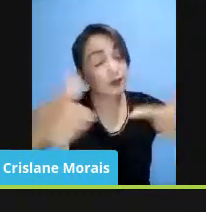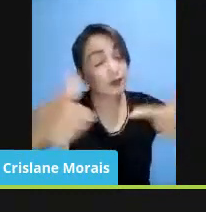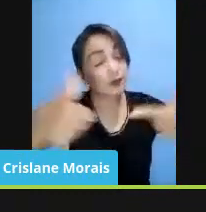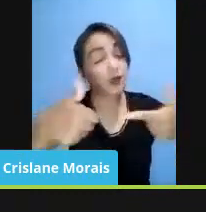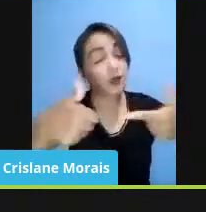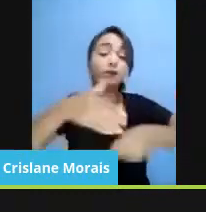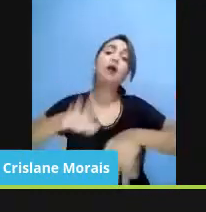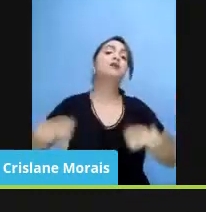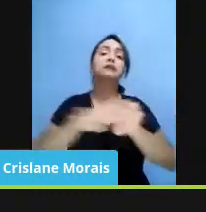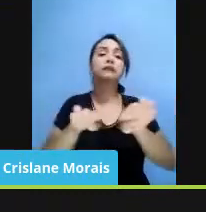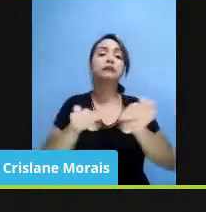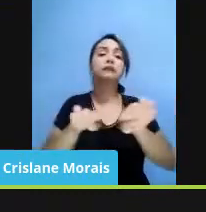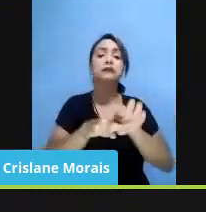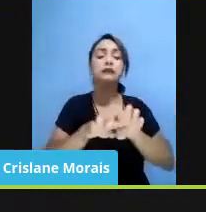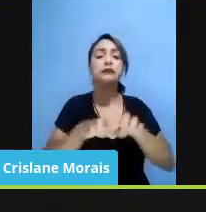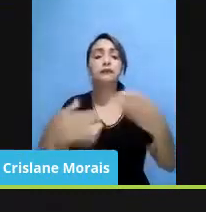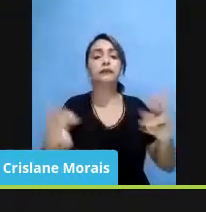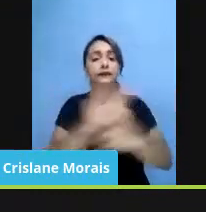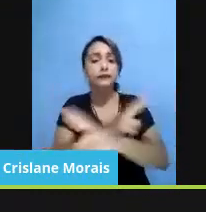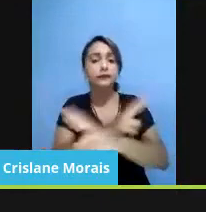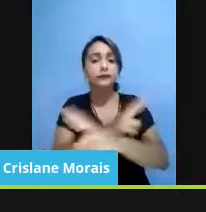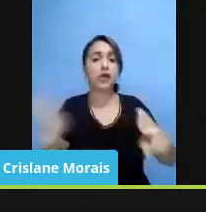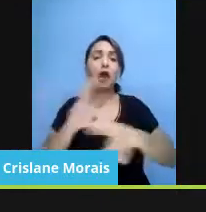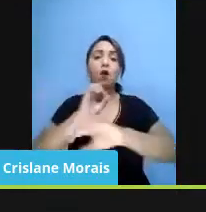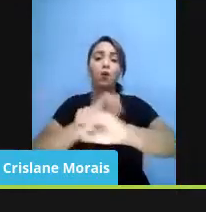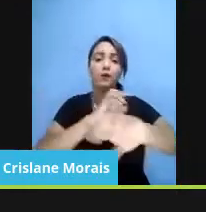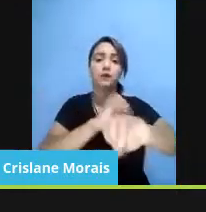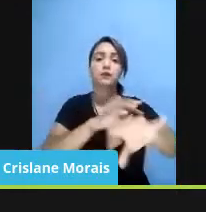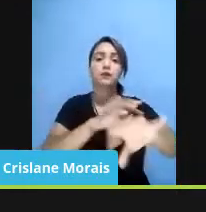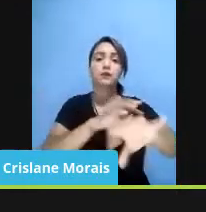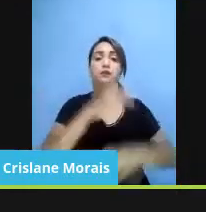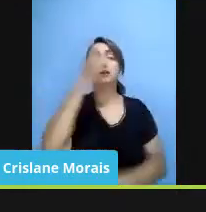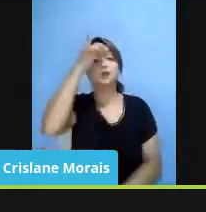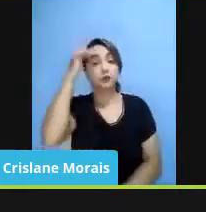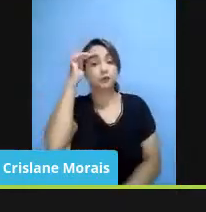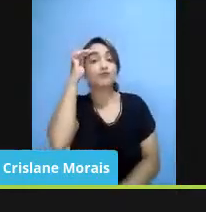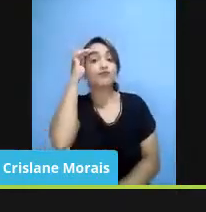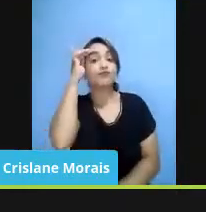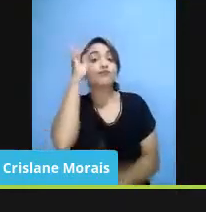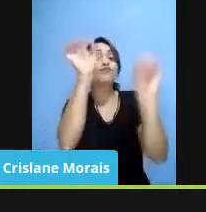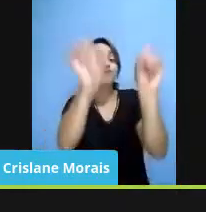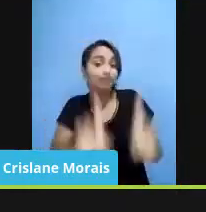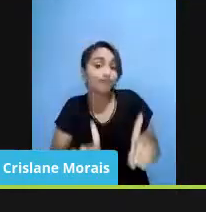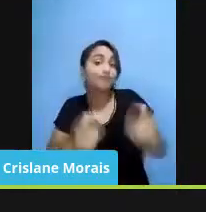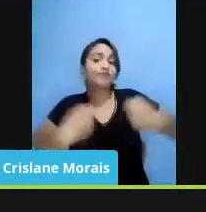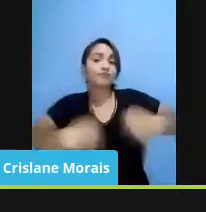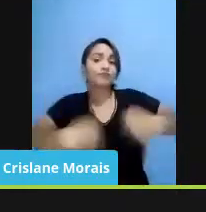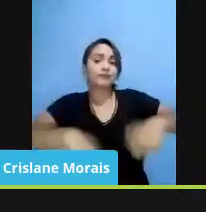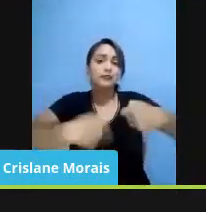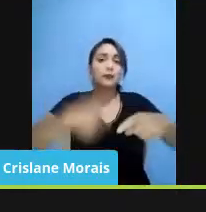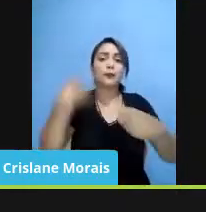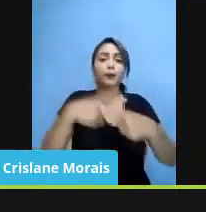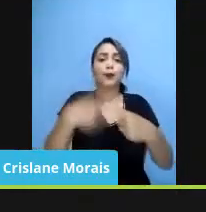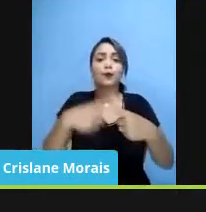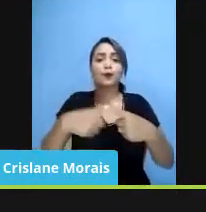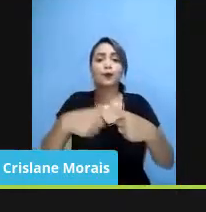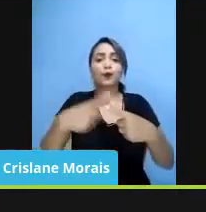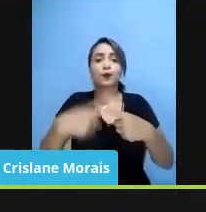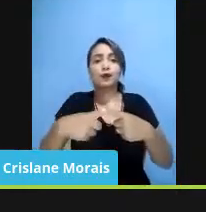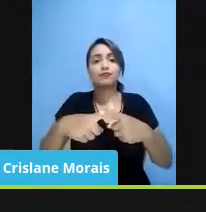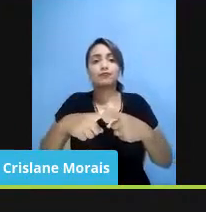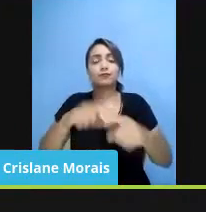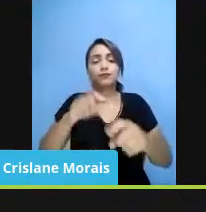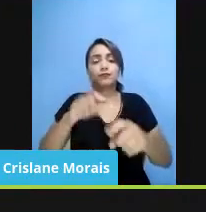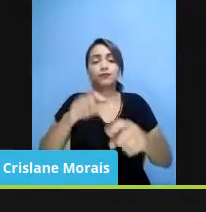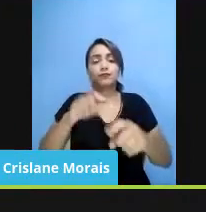à educação de pessoas com deficiência. Essa convenção, essa educação, a parte